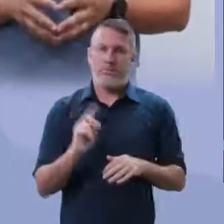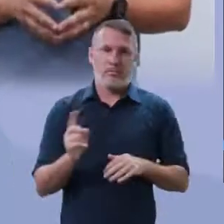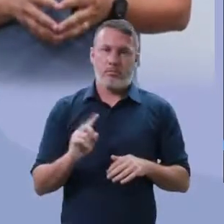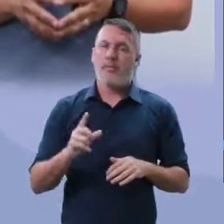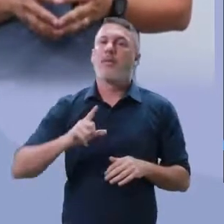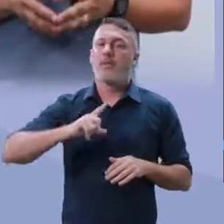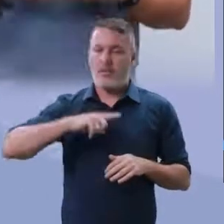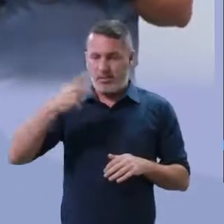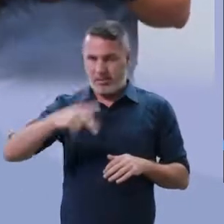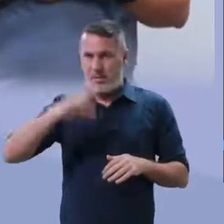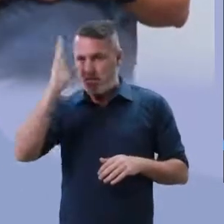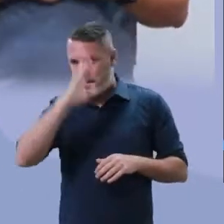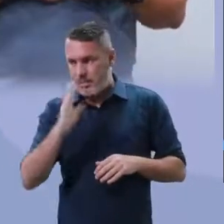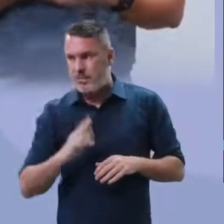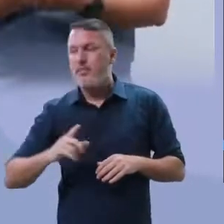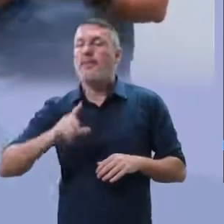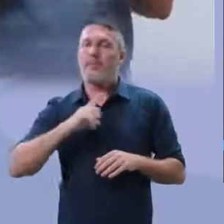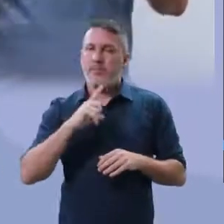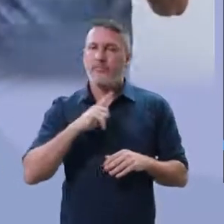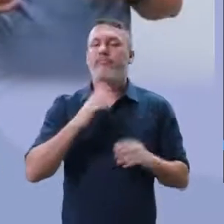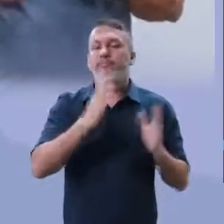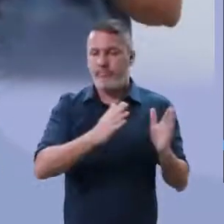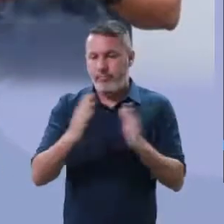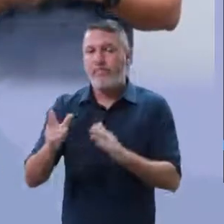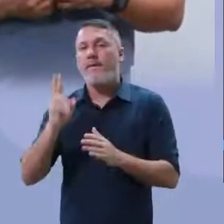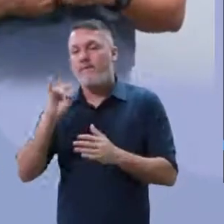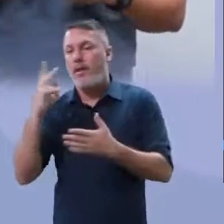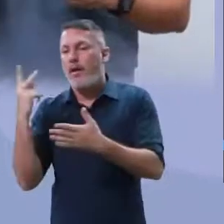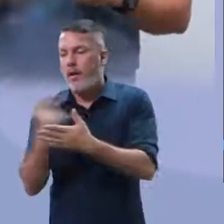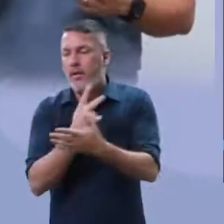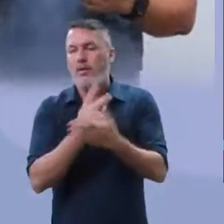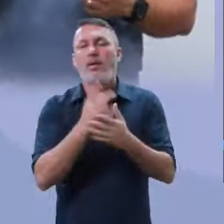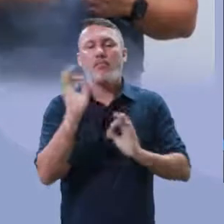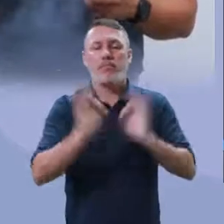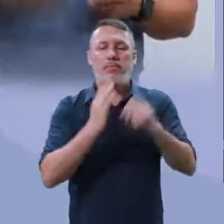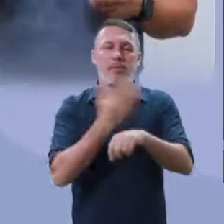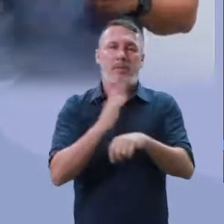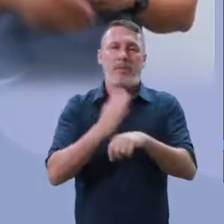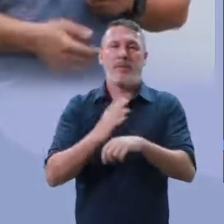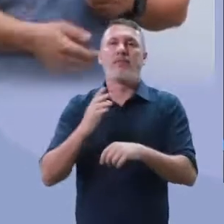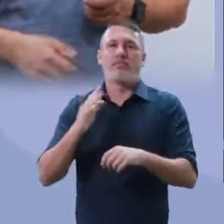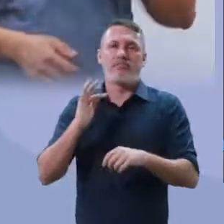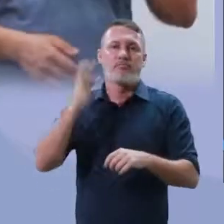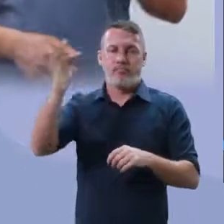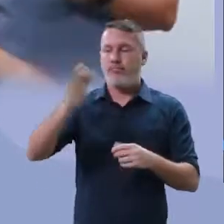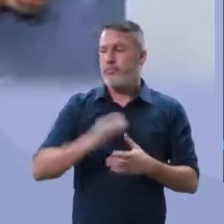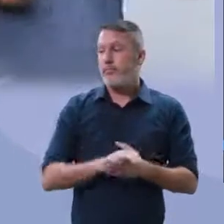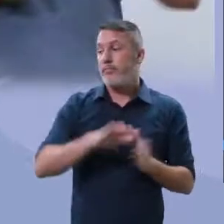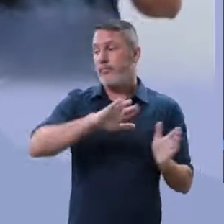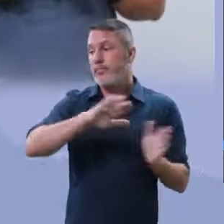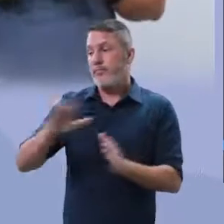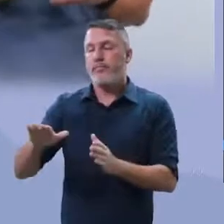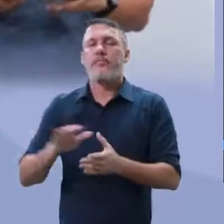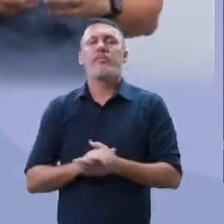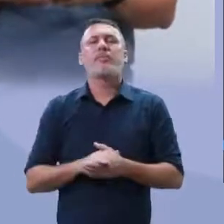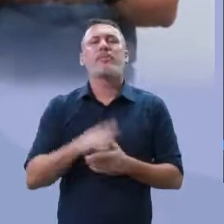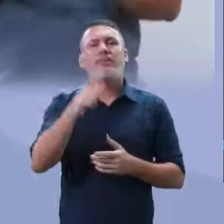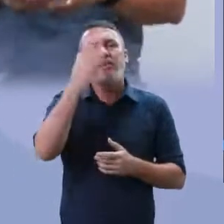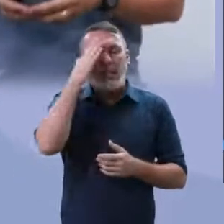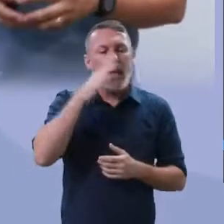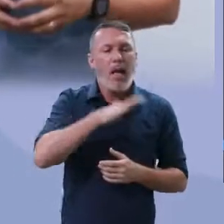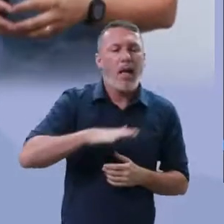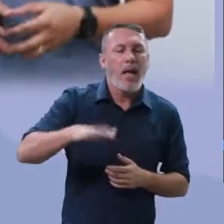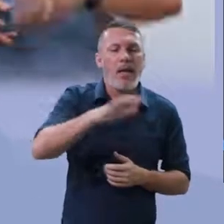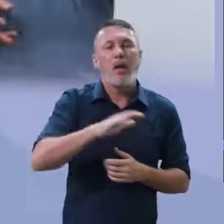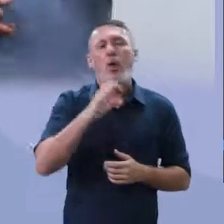vai fazer isso. Nós, brasileiros, na verdade, o mundo vai estar preparado e vai começar a se preparar para os demais. Então, vamos lá, o que nós temos